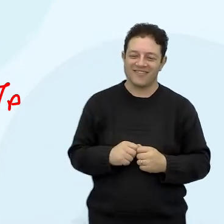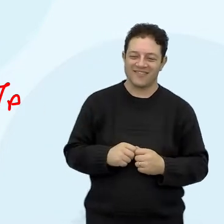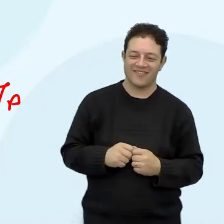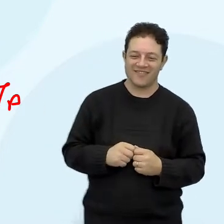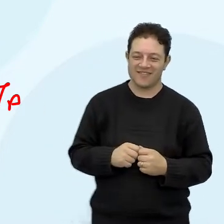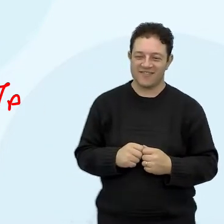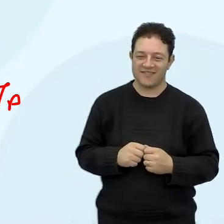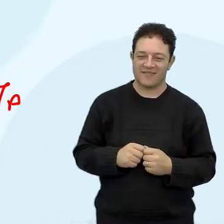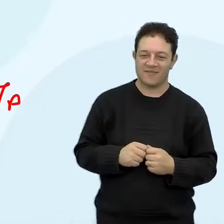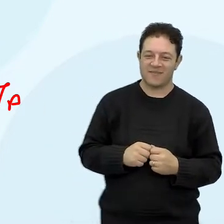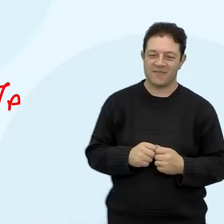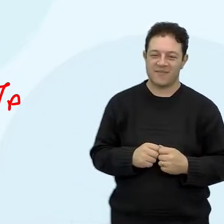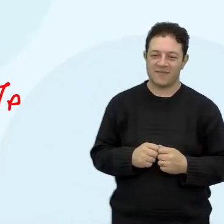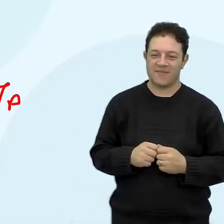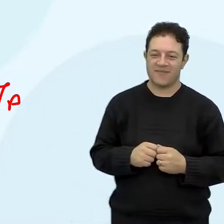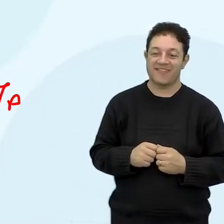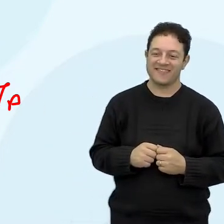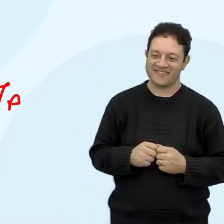disposto... Disposto...